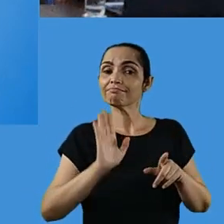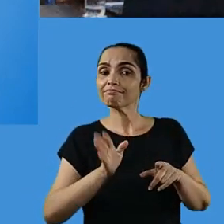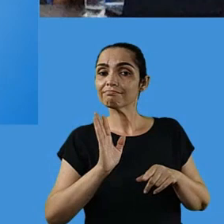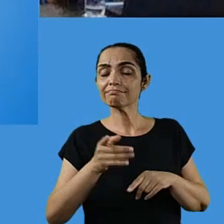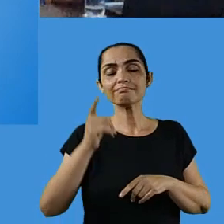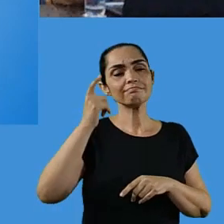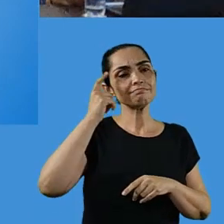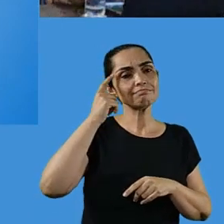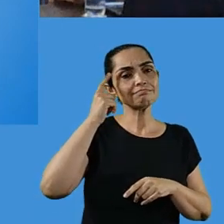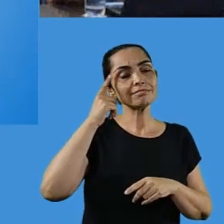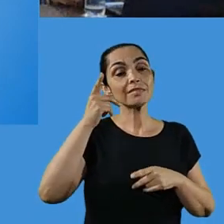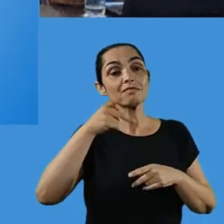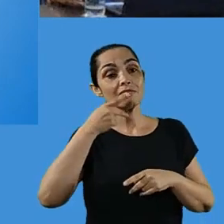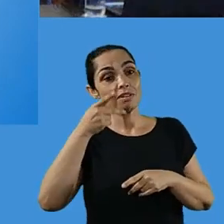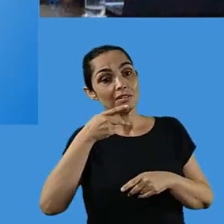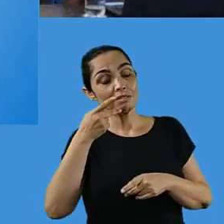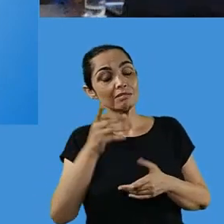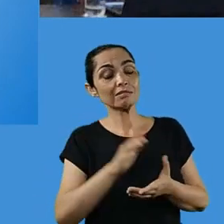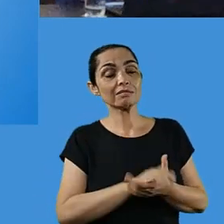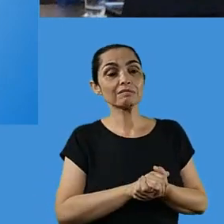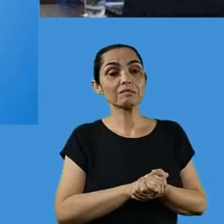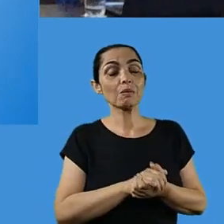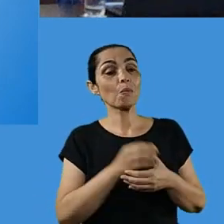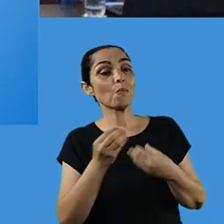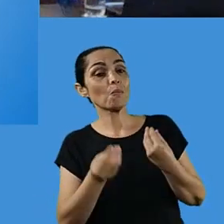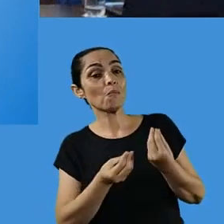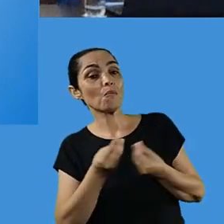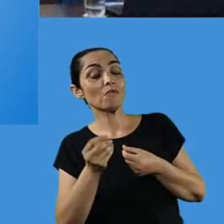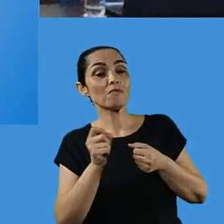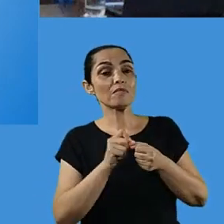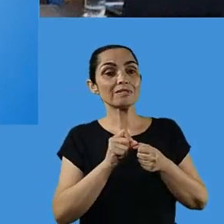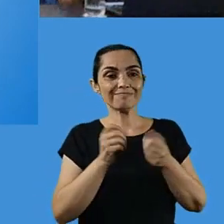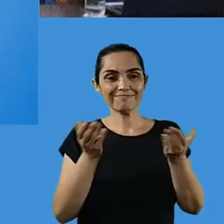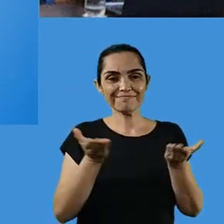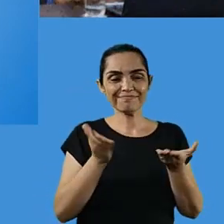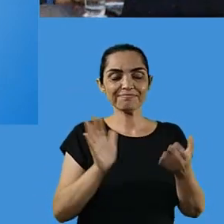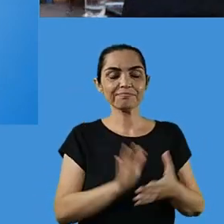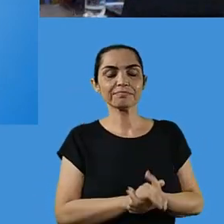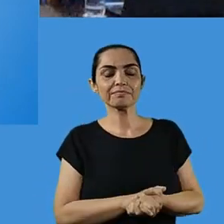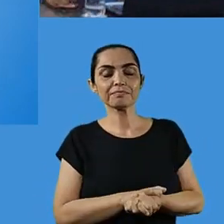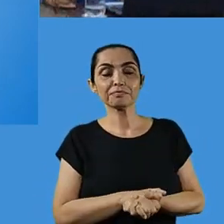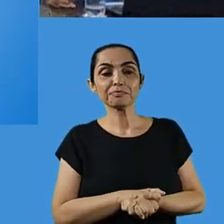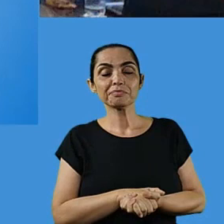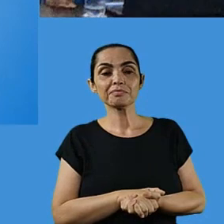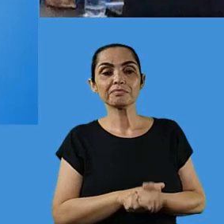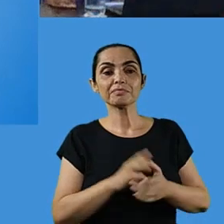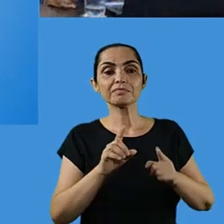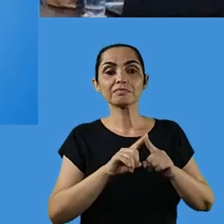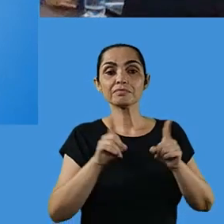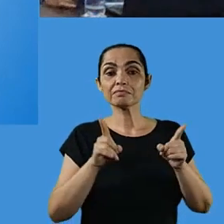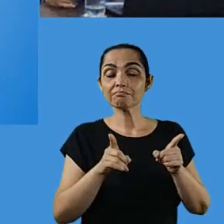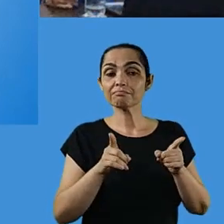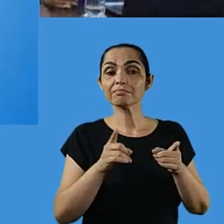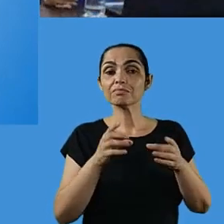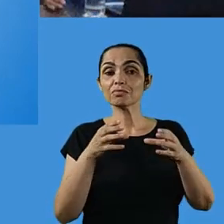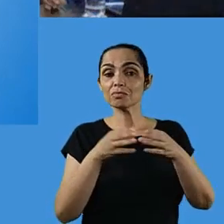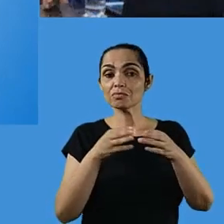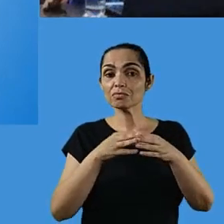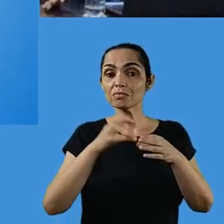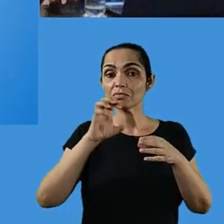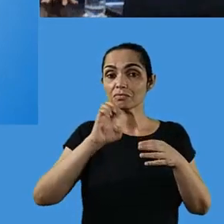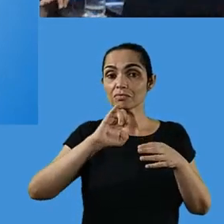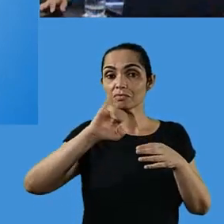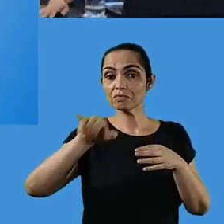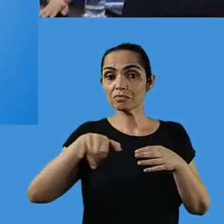delicada, então ela tem que ser pensada, ela tem que ser discutida, como nós estamos fazendo isso agora. E